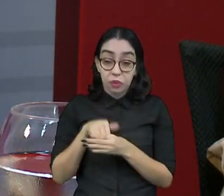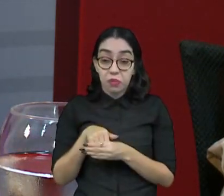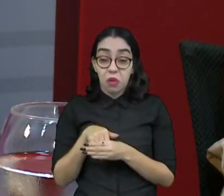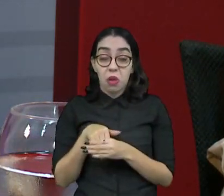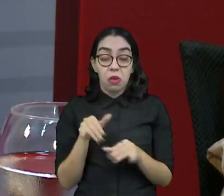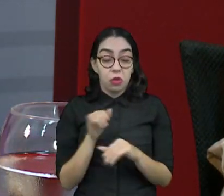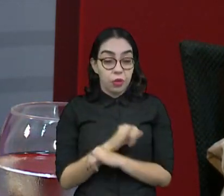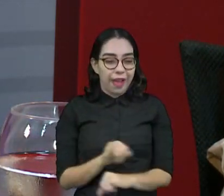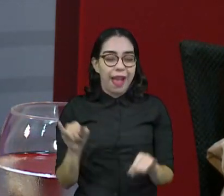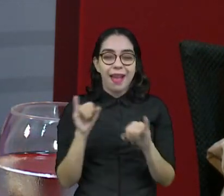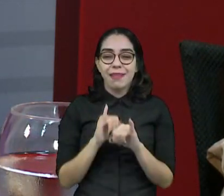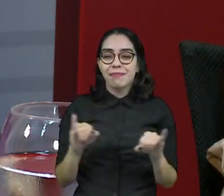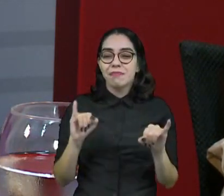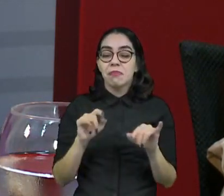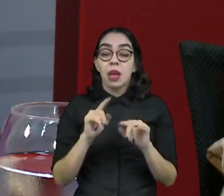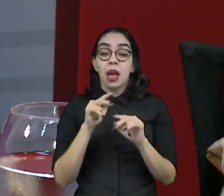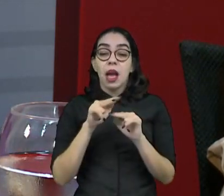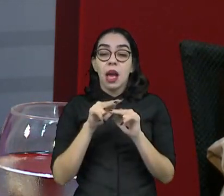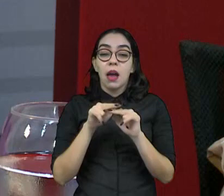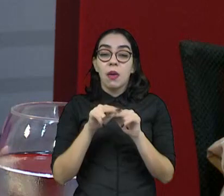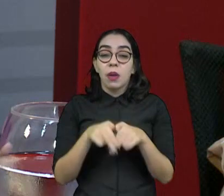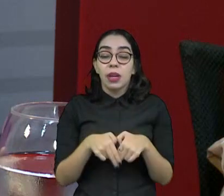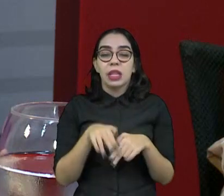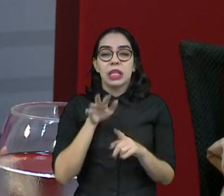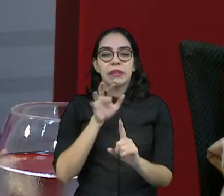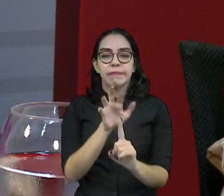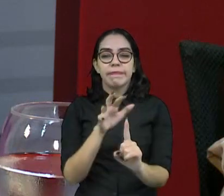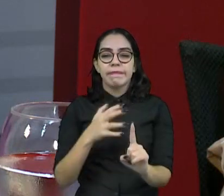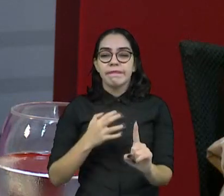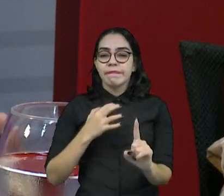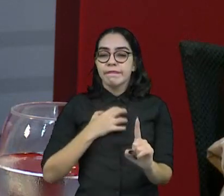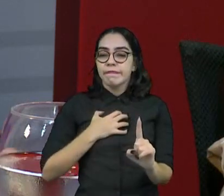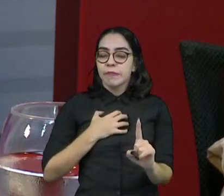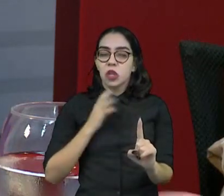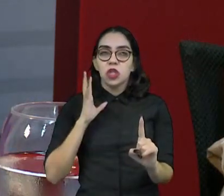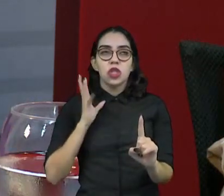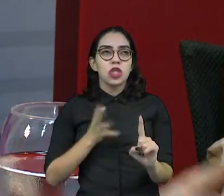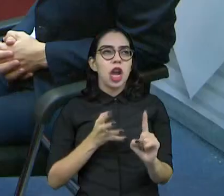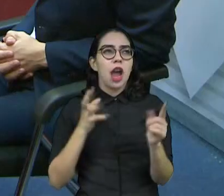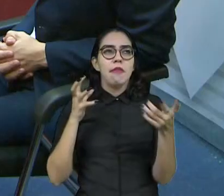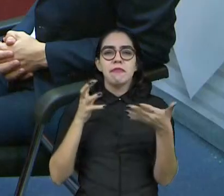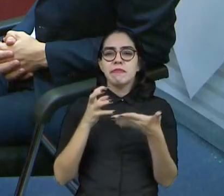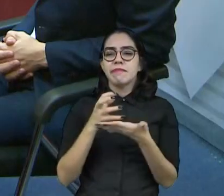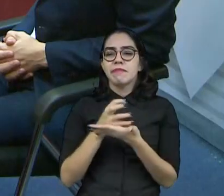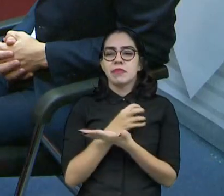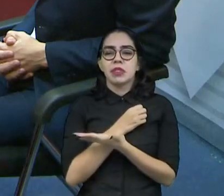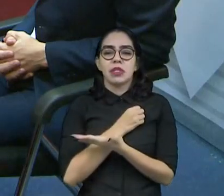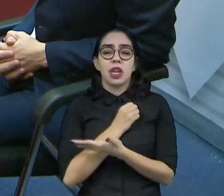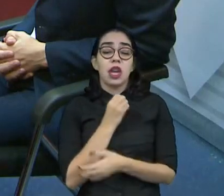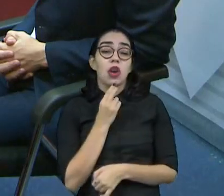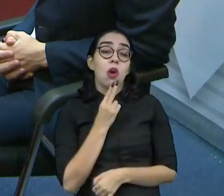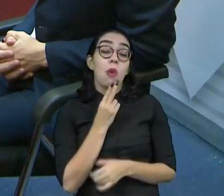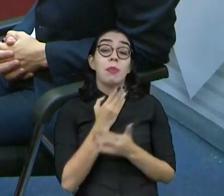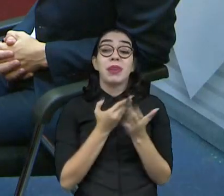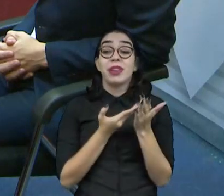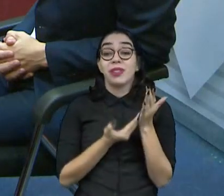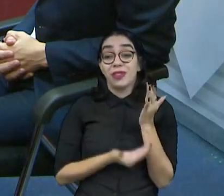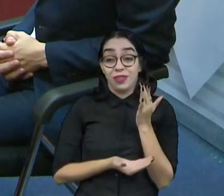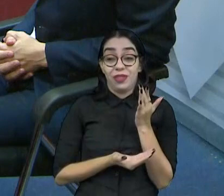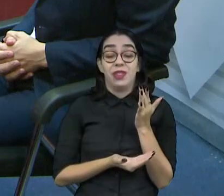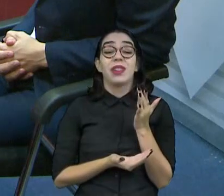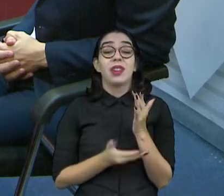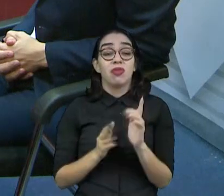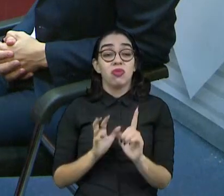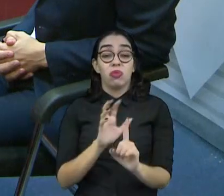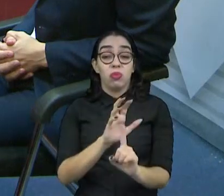Acirra muito esse sentimento. De já ganhou. De já ganhou. E também está levando a uma questão, como a gente está vendo,